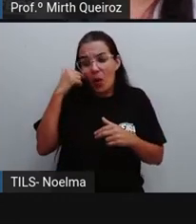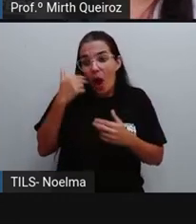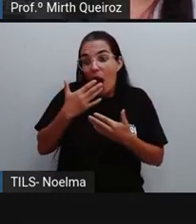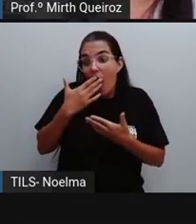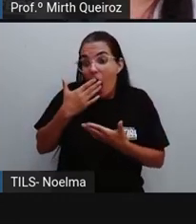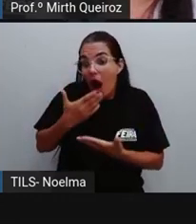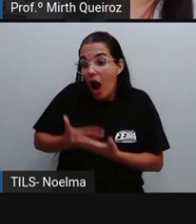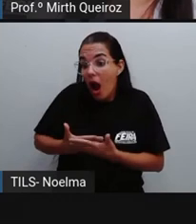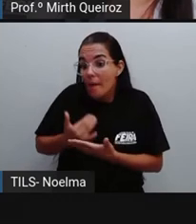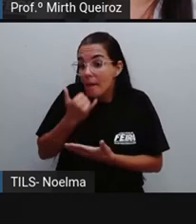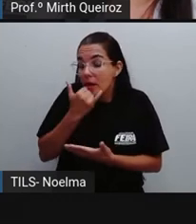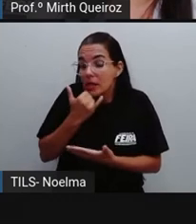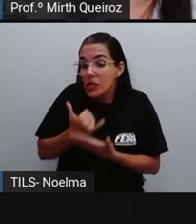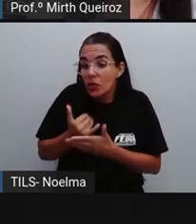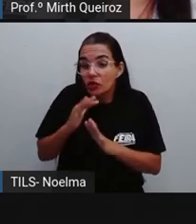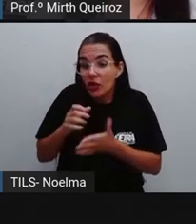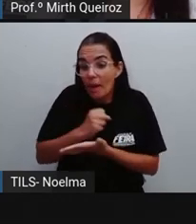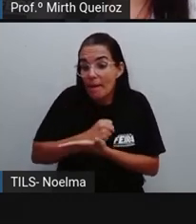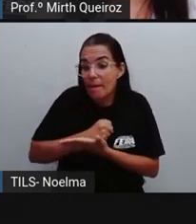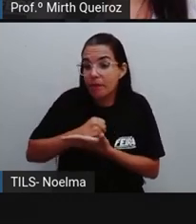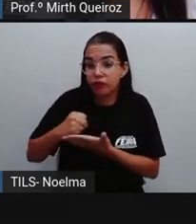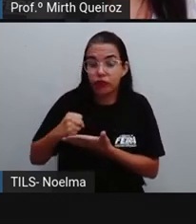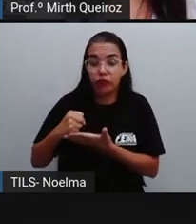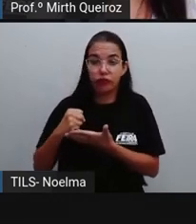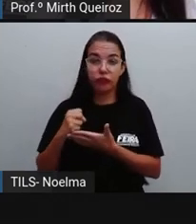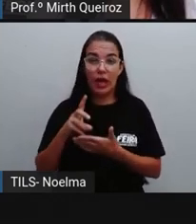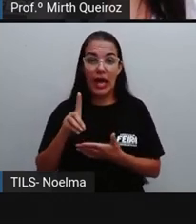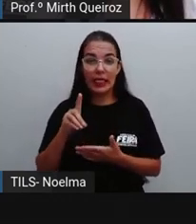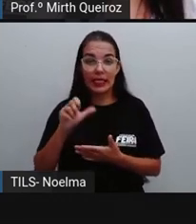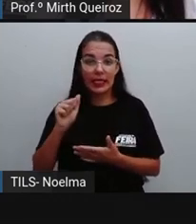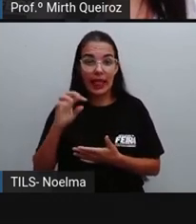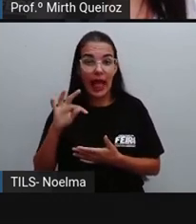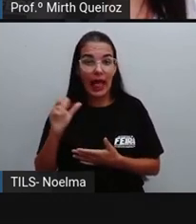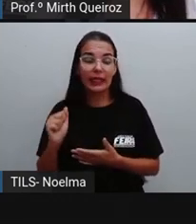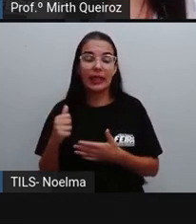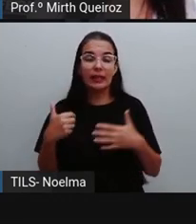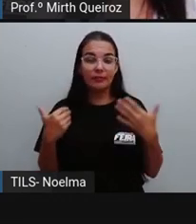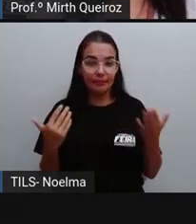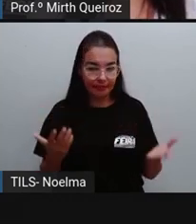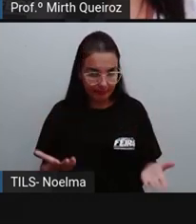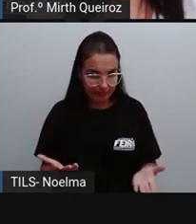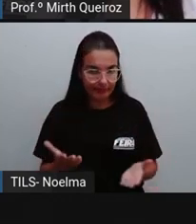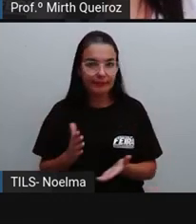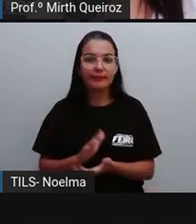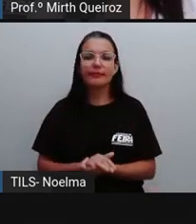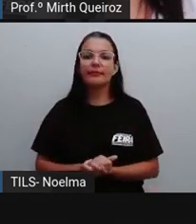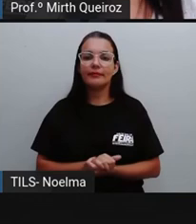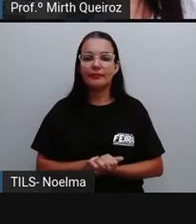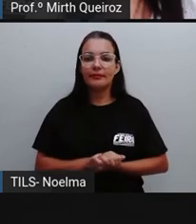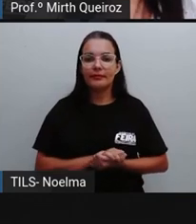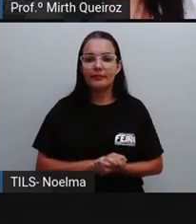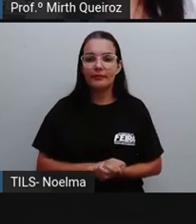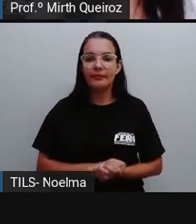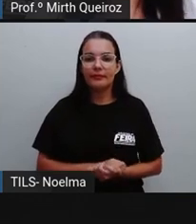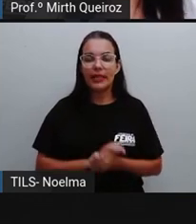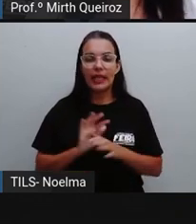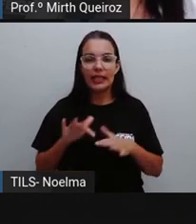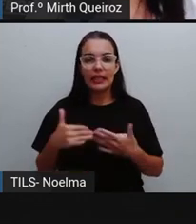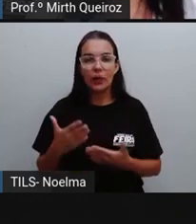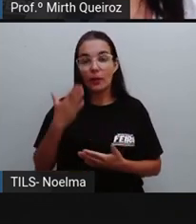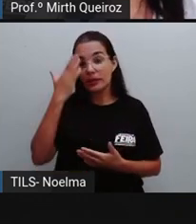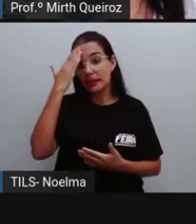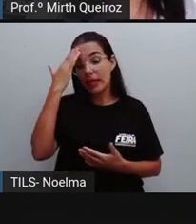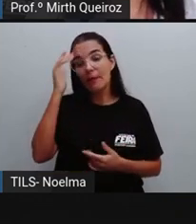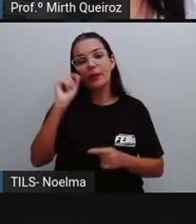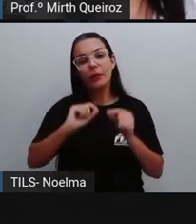ver que os chocolates estavam fora da validade foi vendido fora do prazo de validade ela sabe